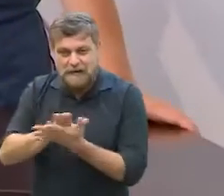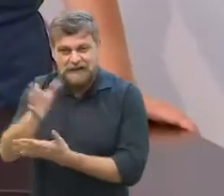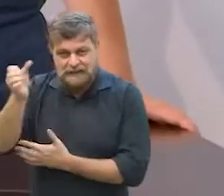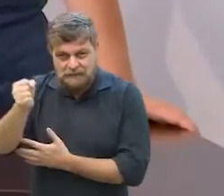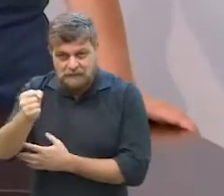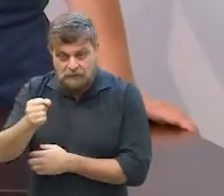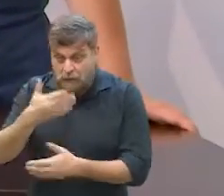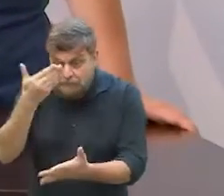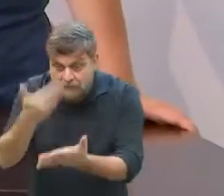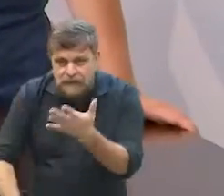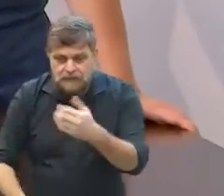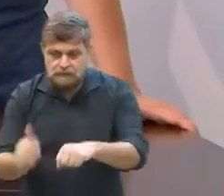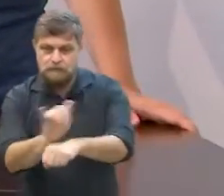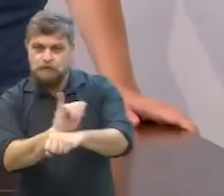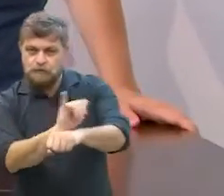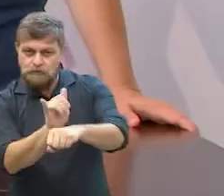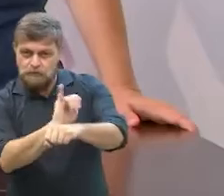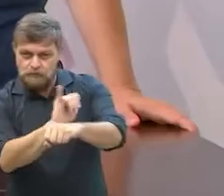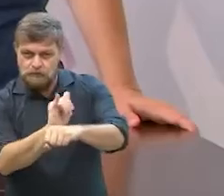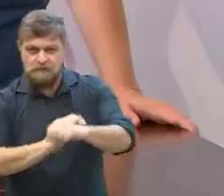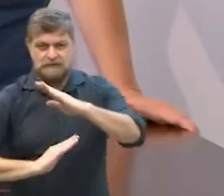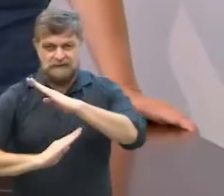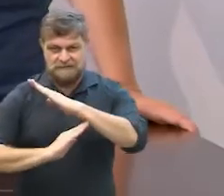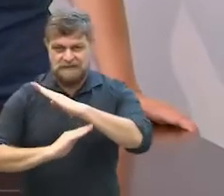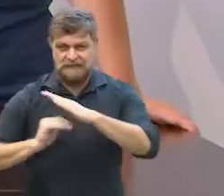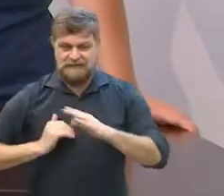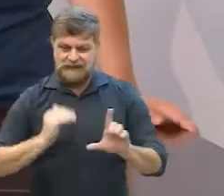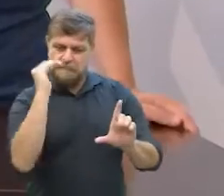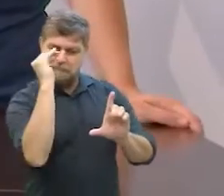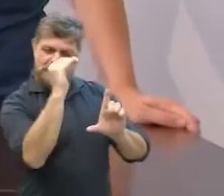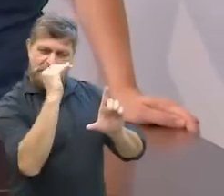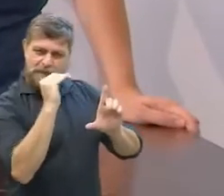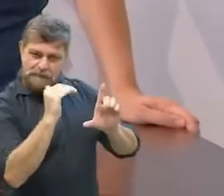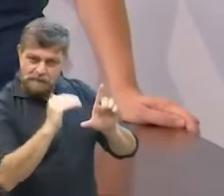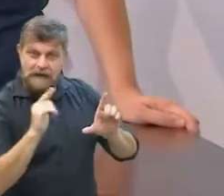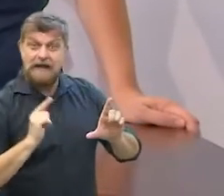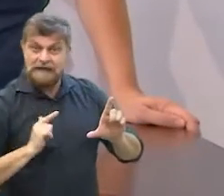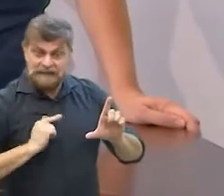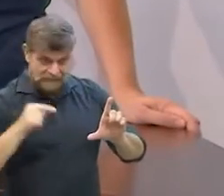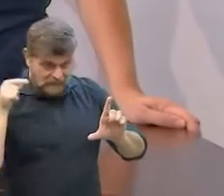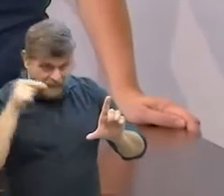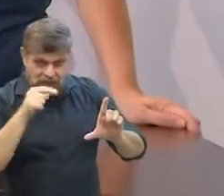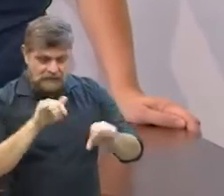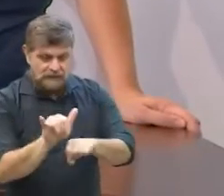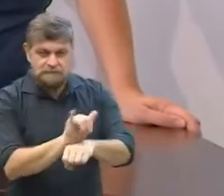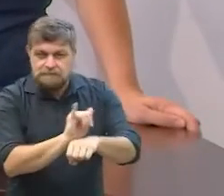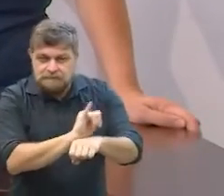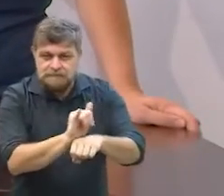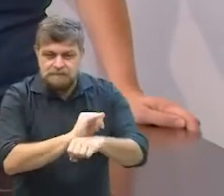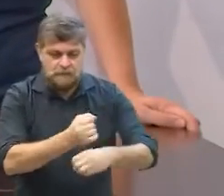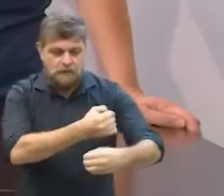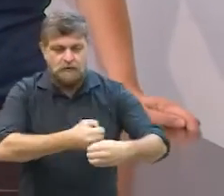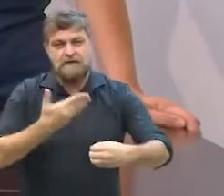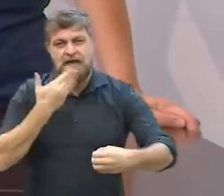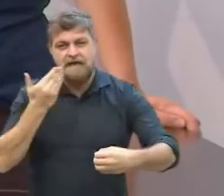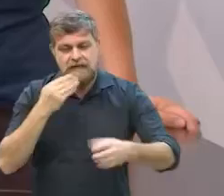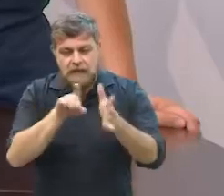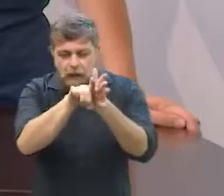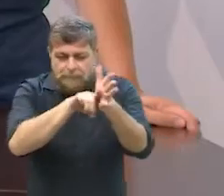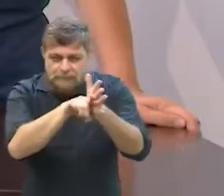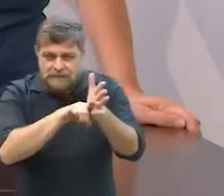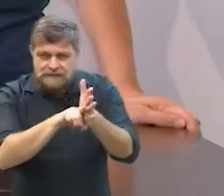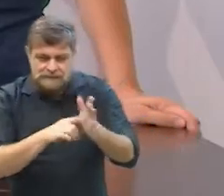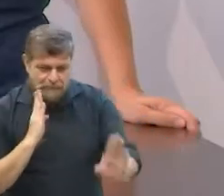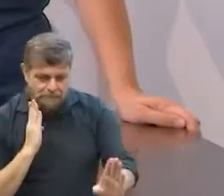programa corre lá no Youtube da TV Câmara Campinas tem a playlist do Cozinha Fácil aí é só procurar o nosso